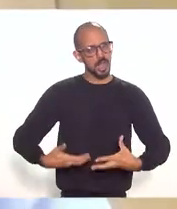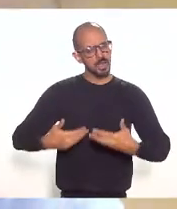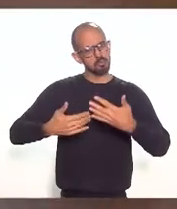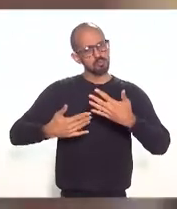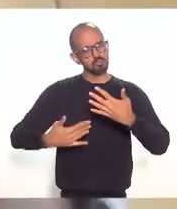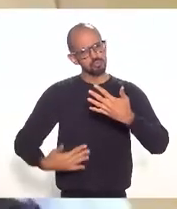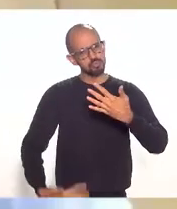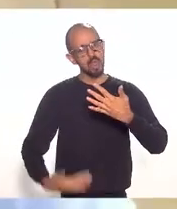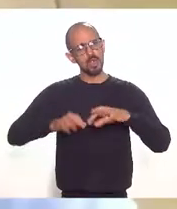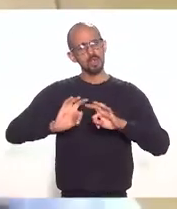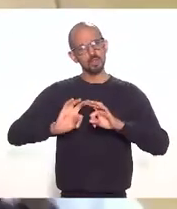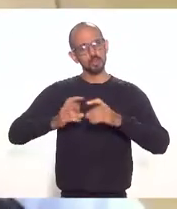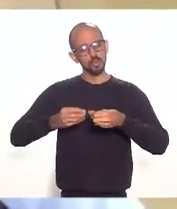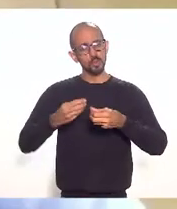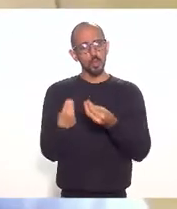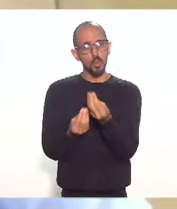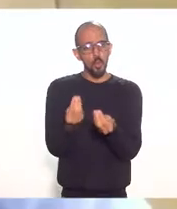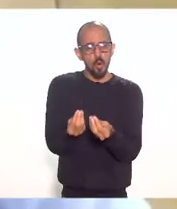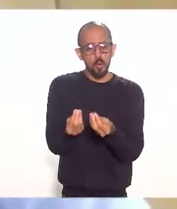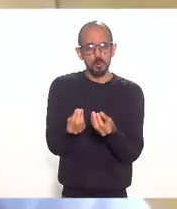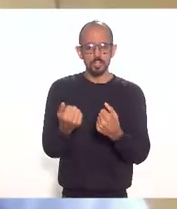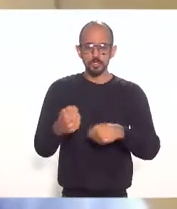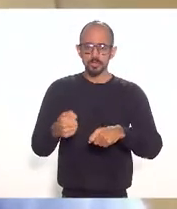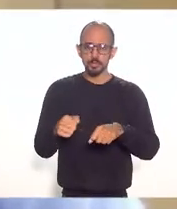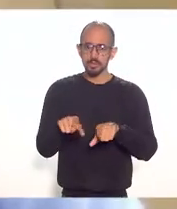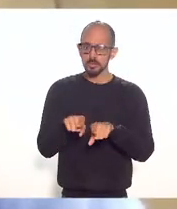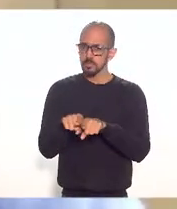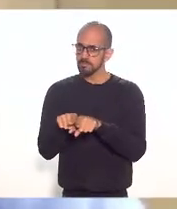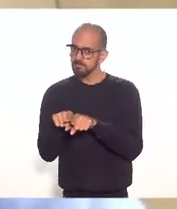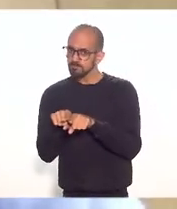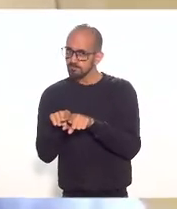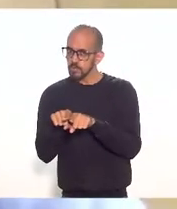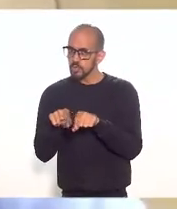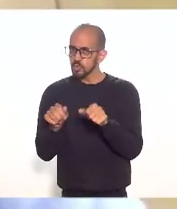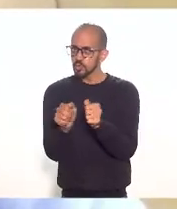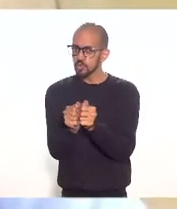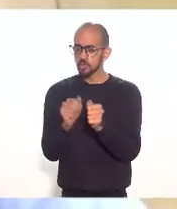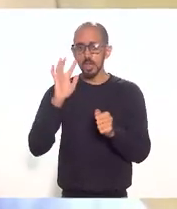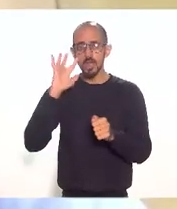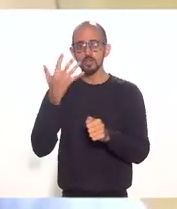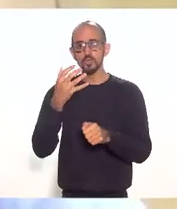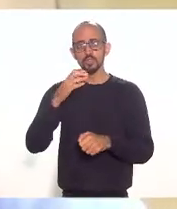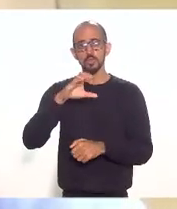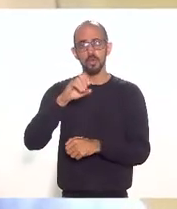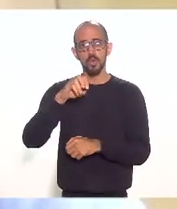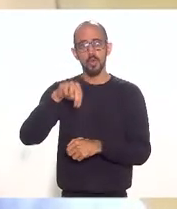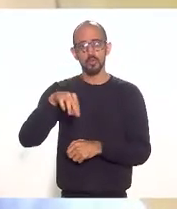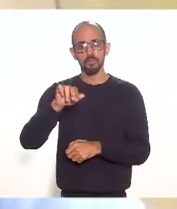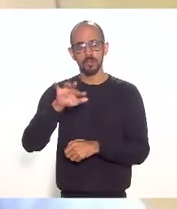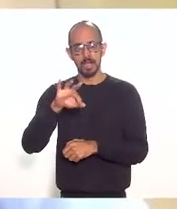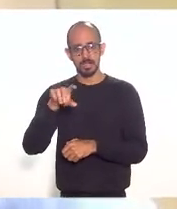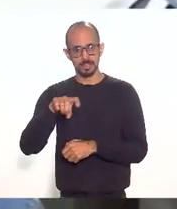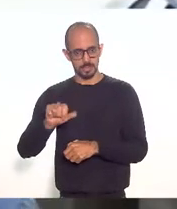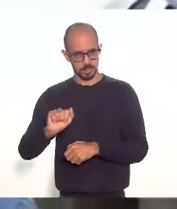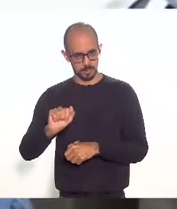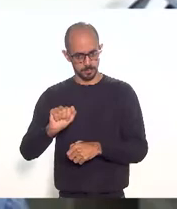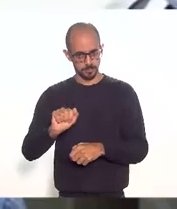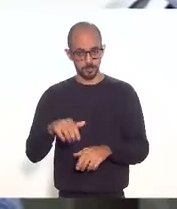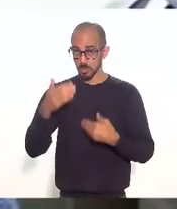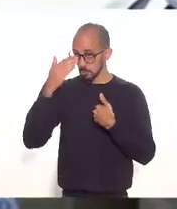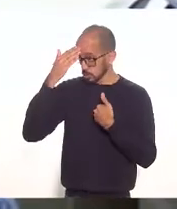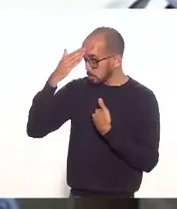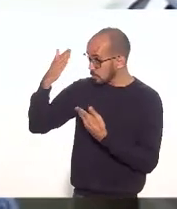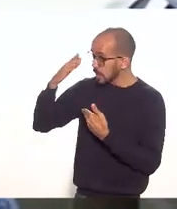da paridade que a gente precisa ter com a resolução com o FAES. Bom, muito obrigado, deputado